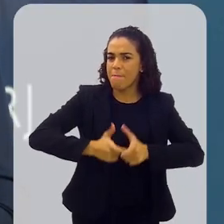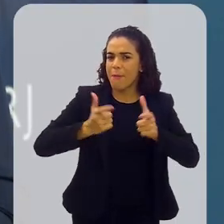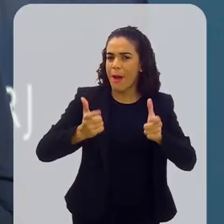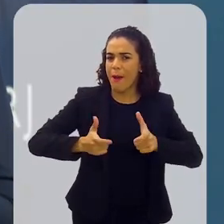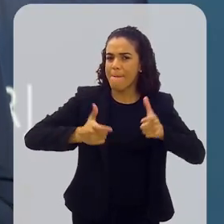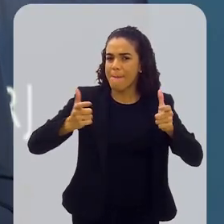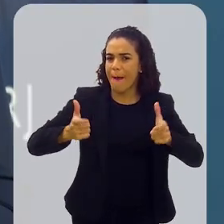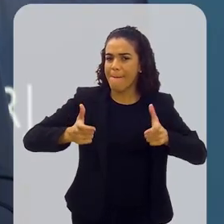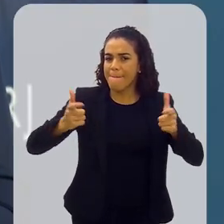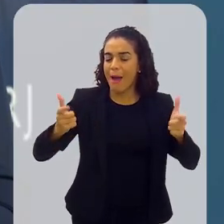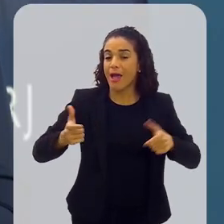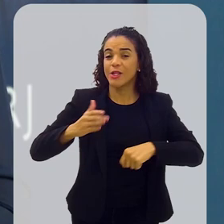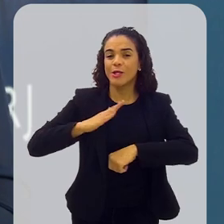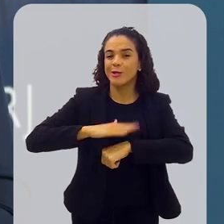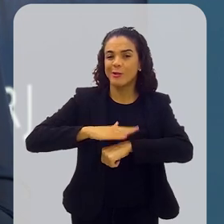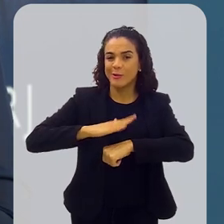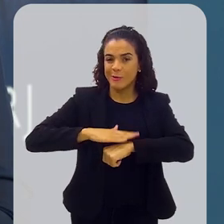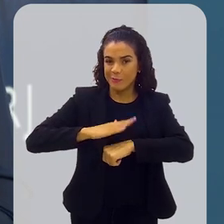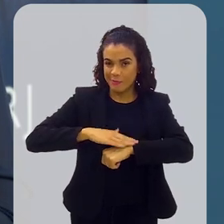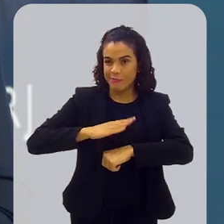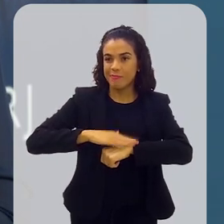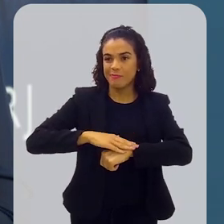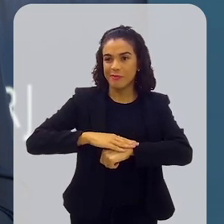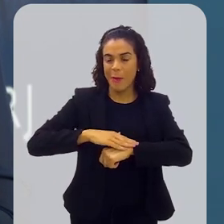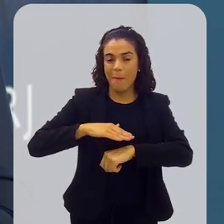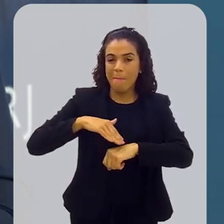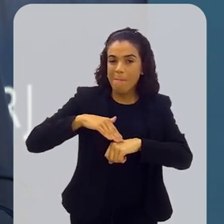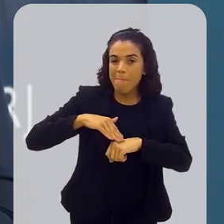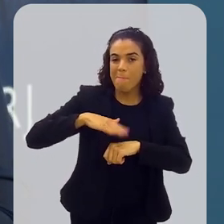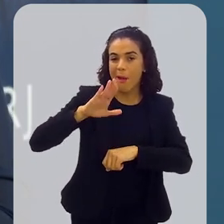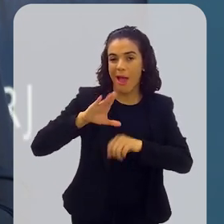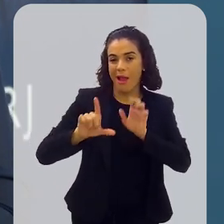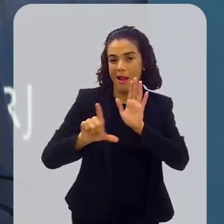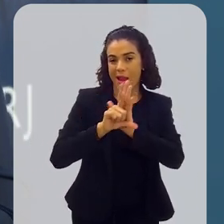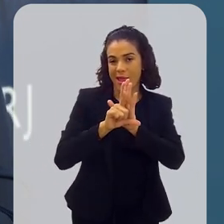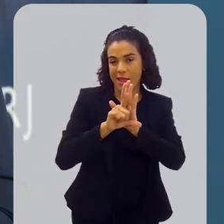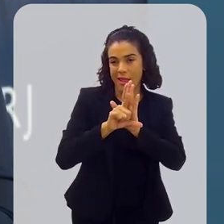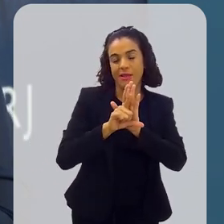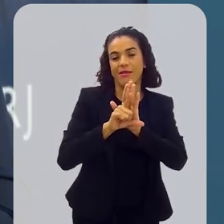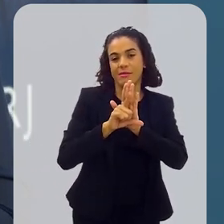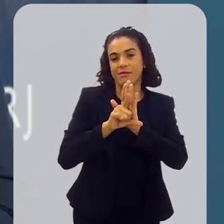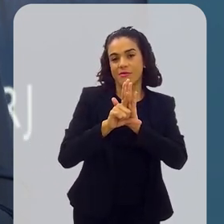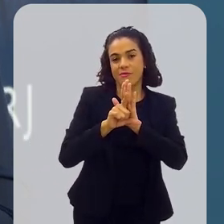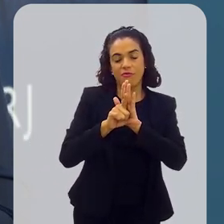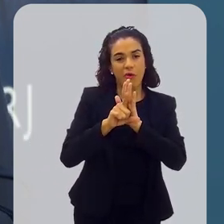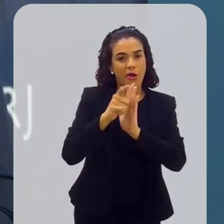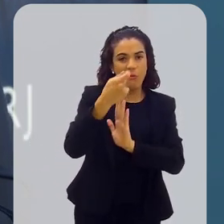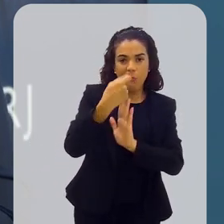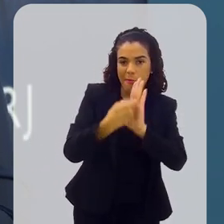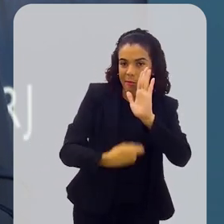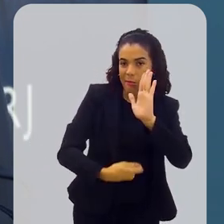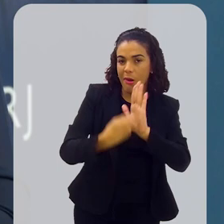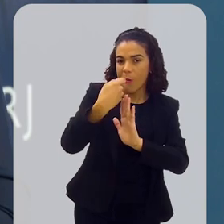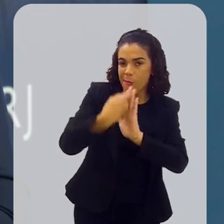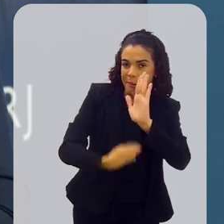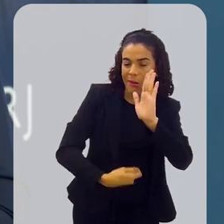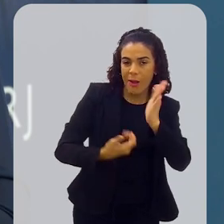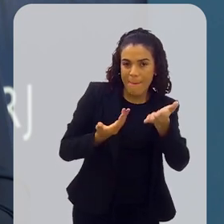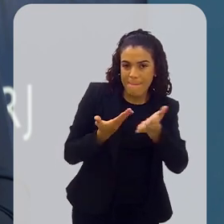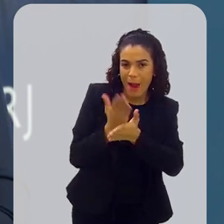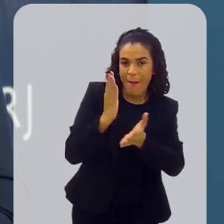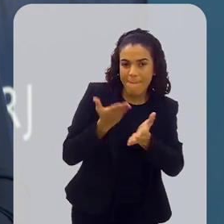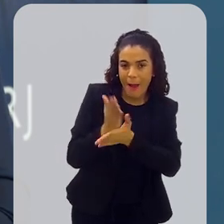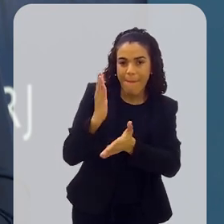explodir a partir do momento em que mais leis foram sendo feitas,